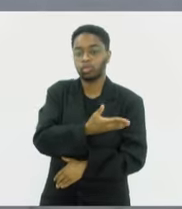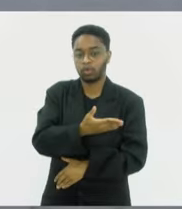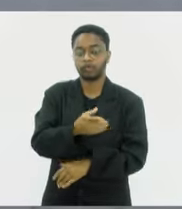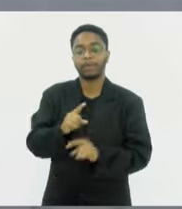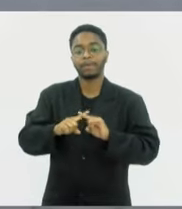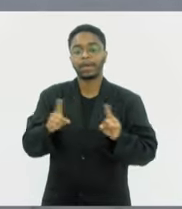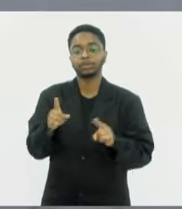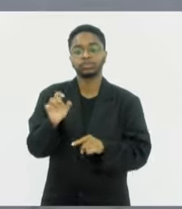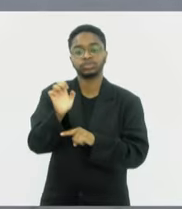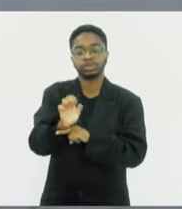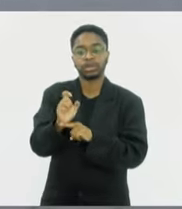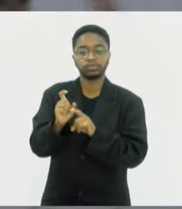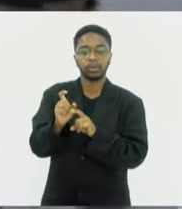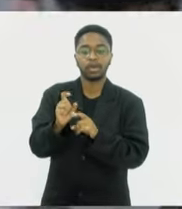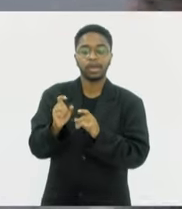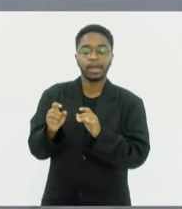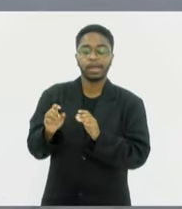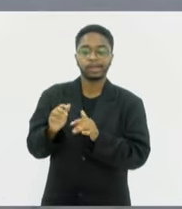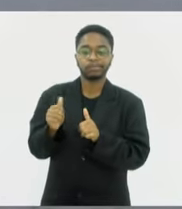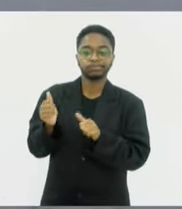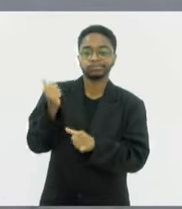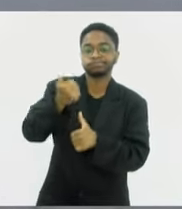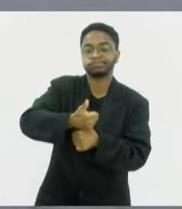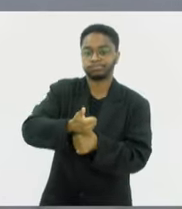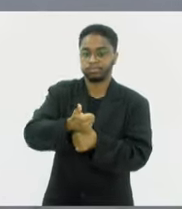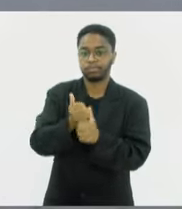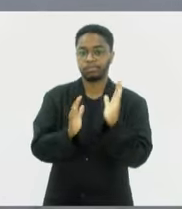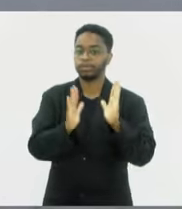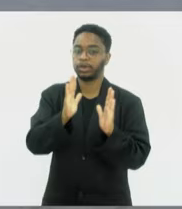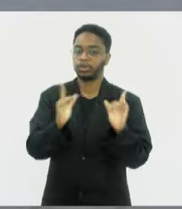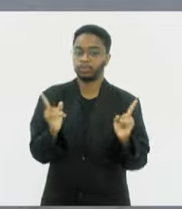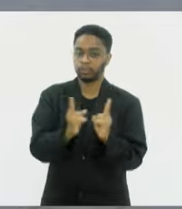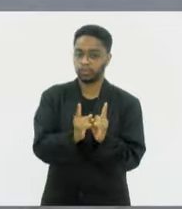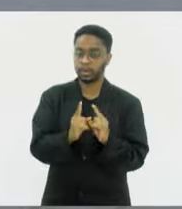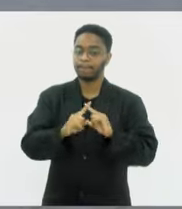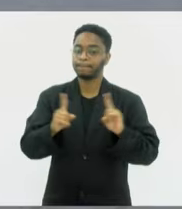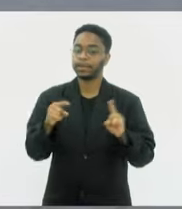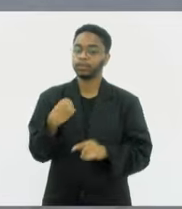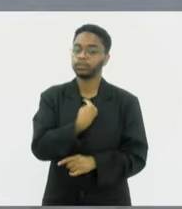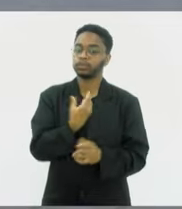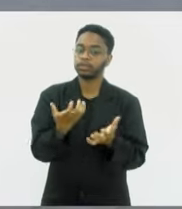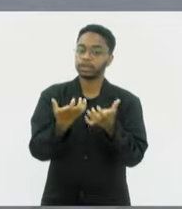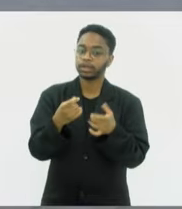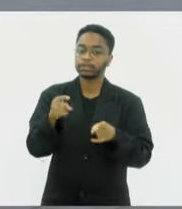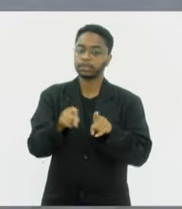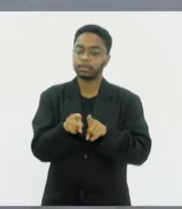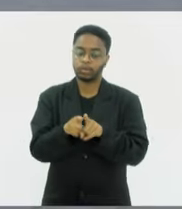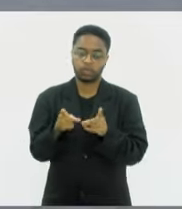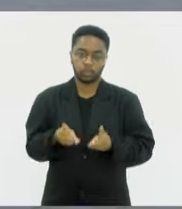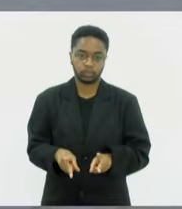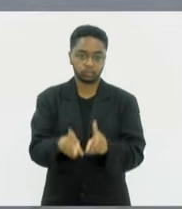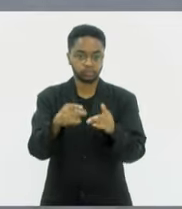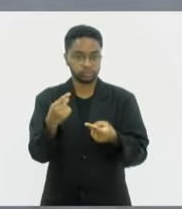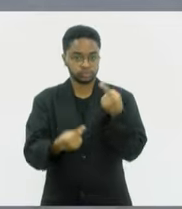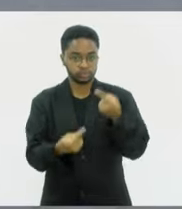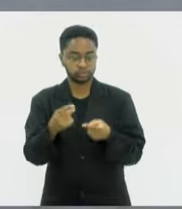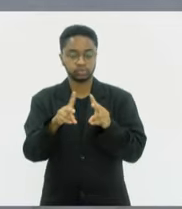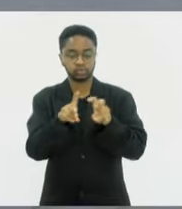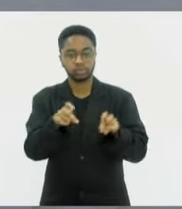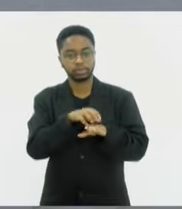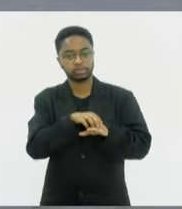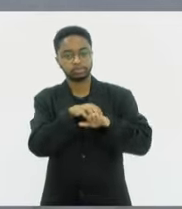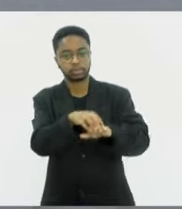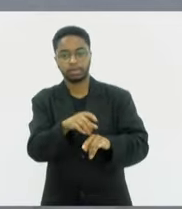provisoriamente. Mas também queremos dar continuidade à discussão do transporte de carga,